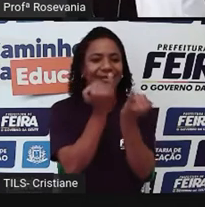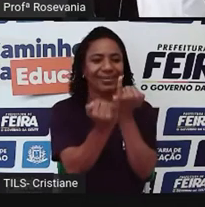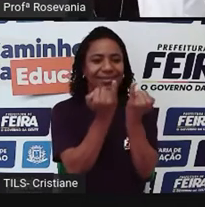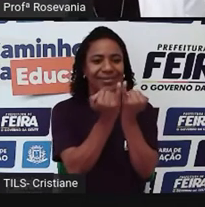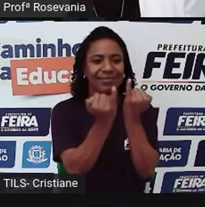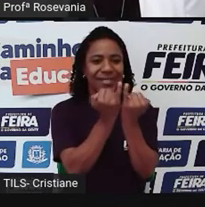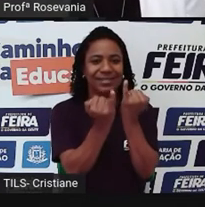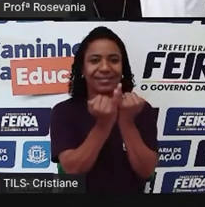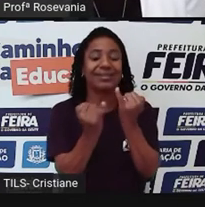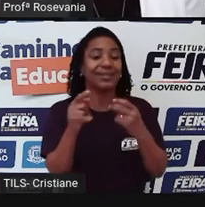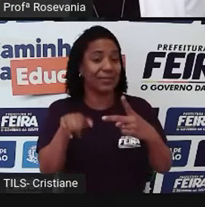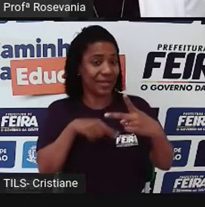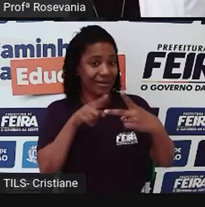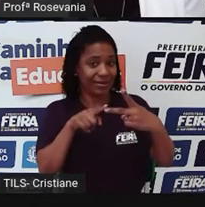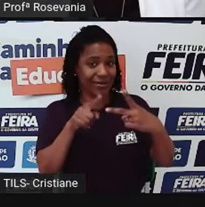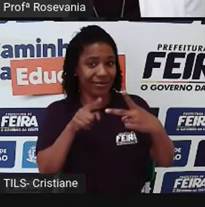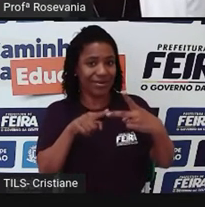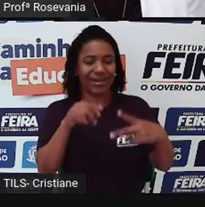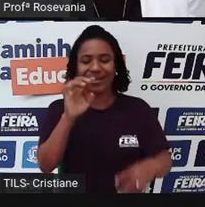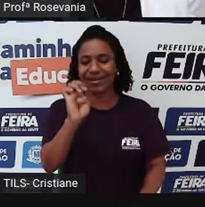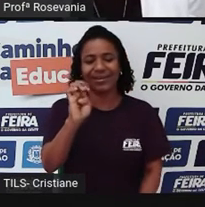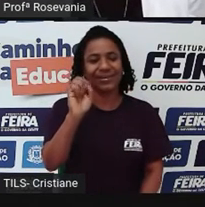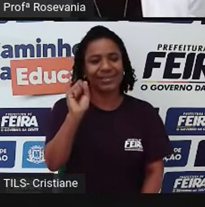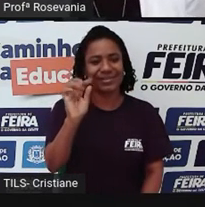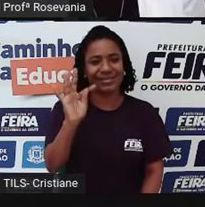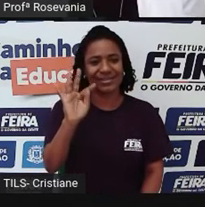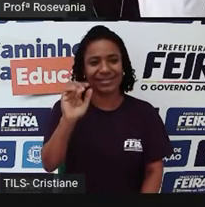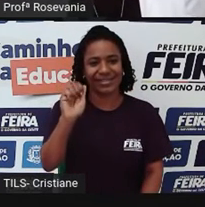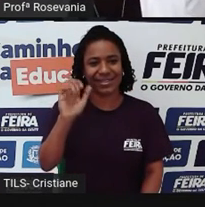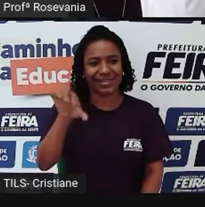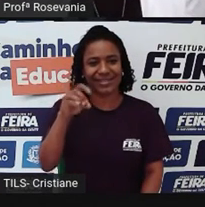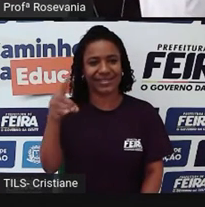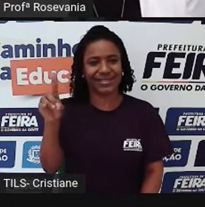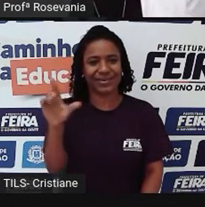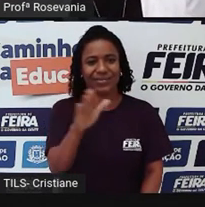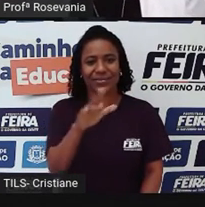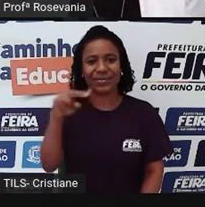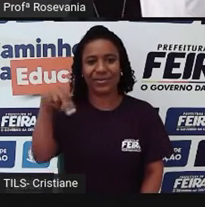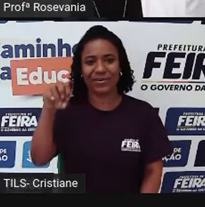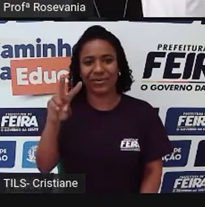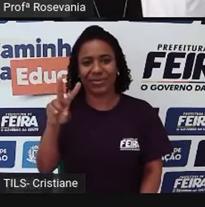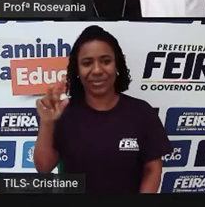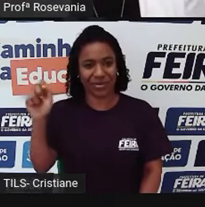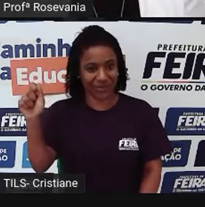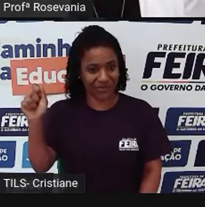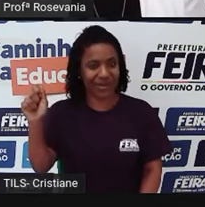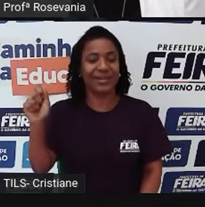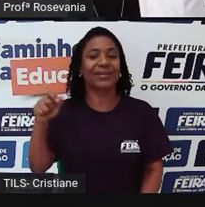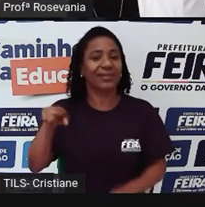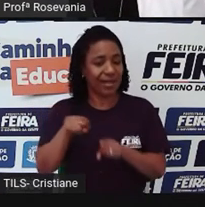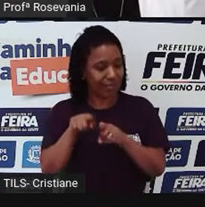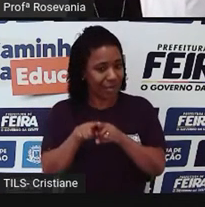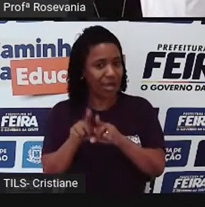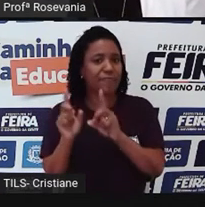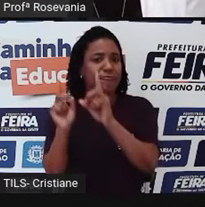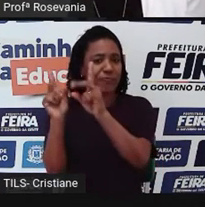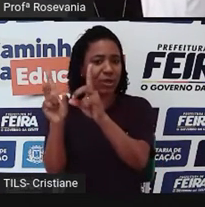estação, só que a parte da estação tem aquela parte dos produtos de segunda mão que vende também,